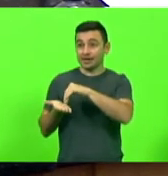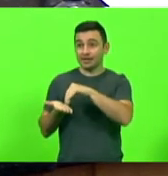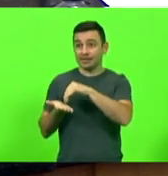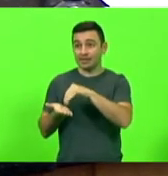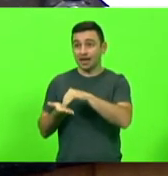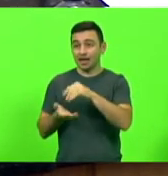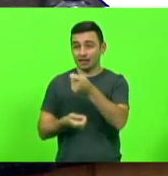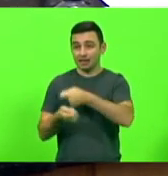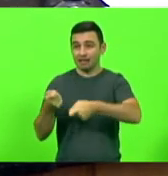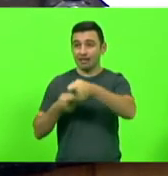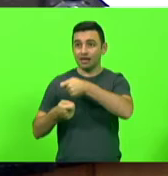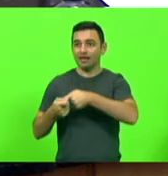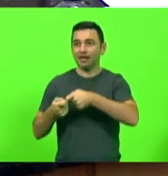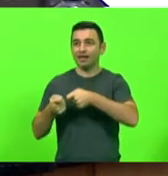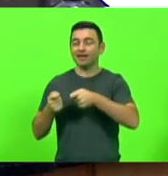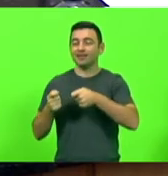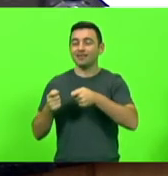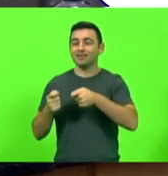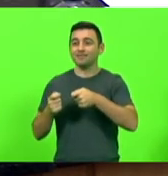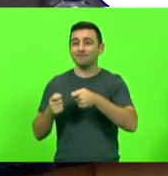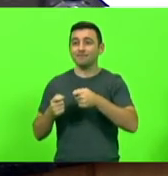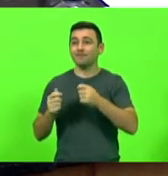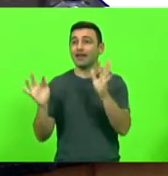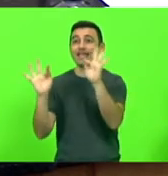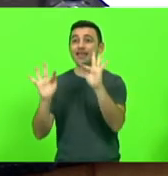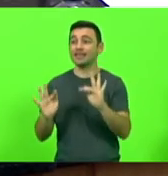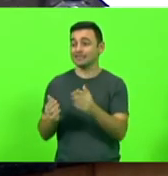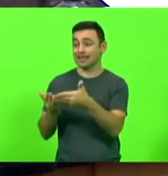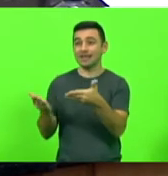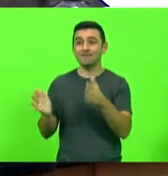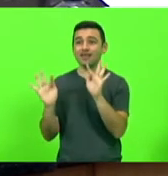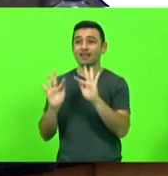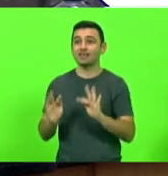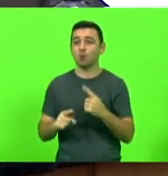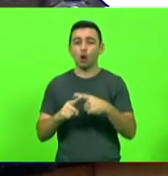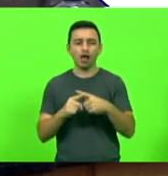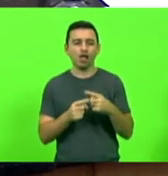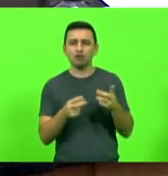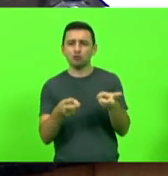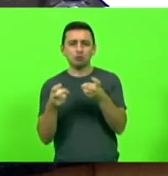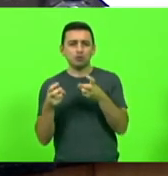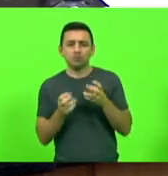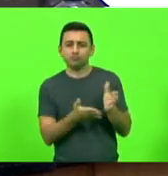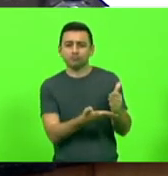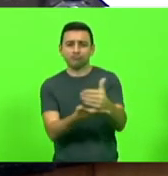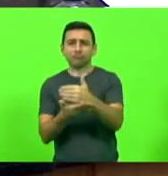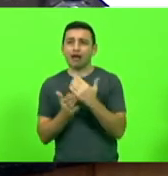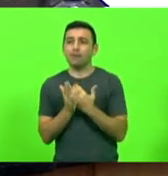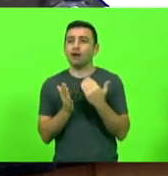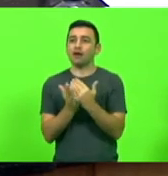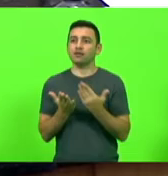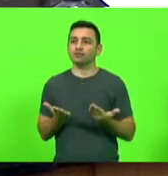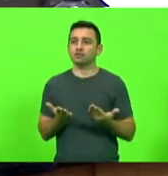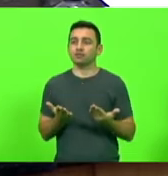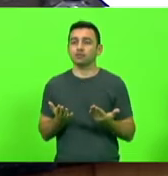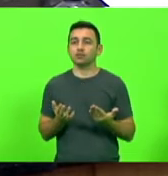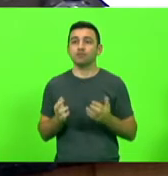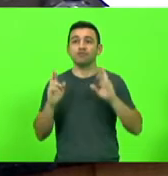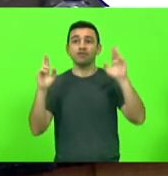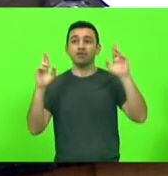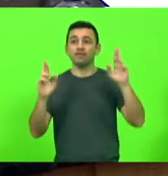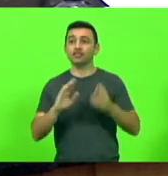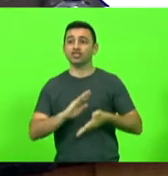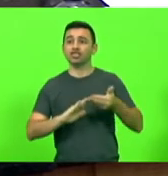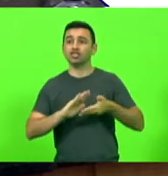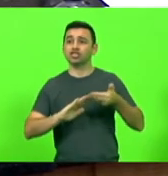comemorando recordes de arrecadação. Ele deveria falar com as palavras certas. Viva! Estamos tirando